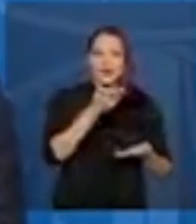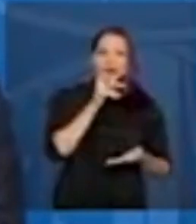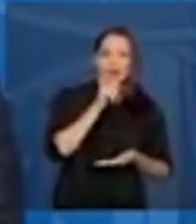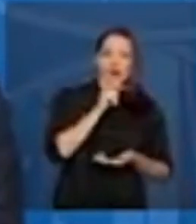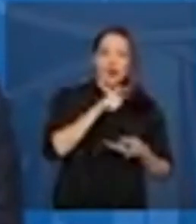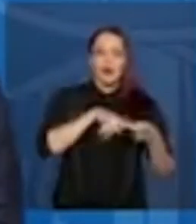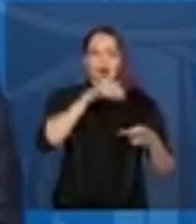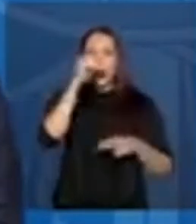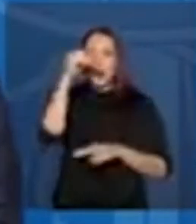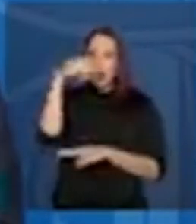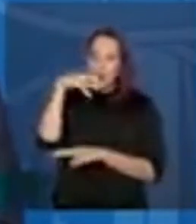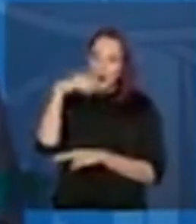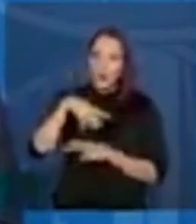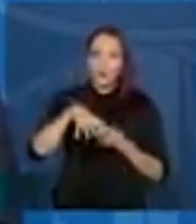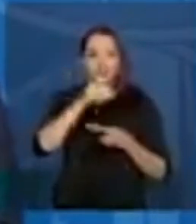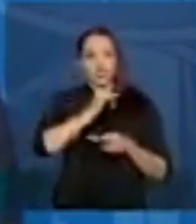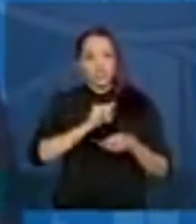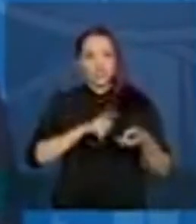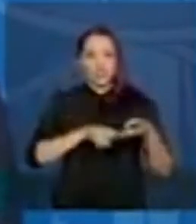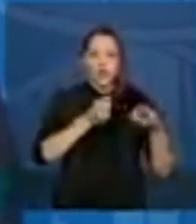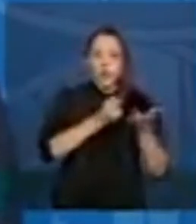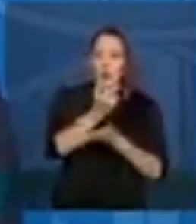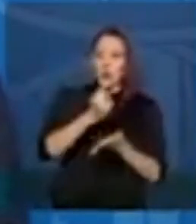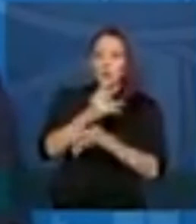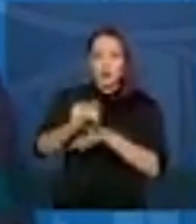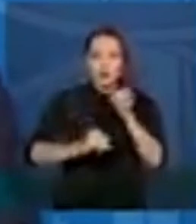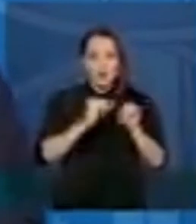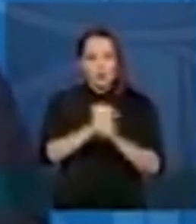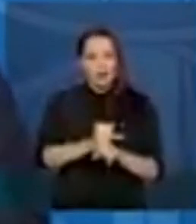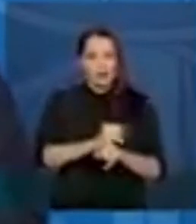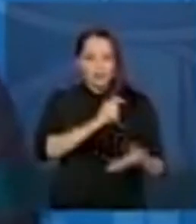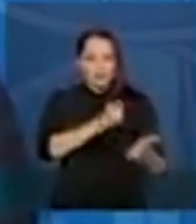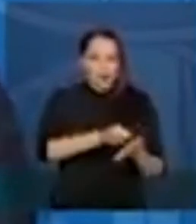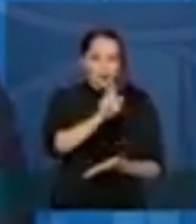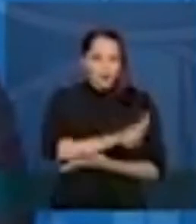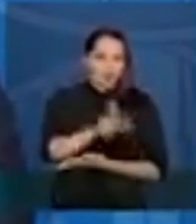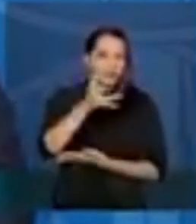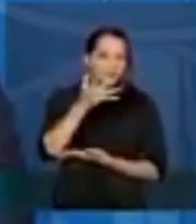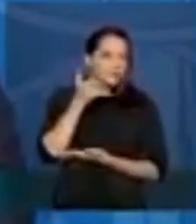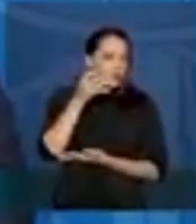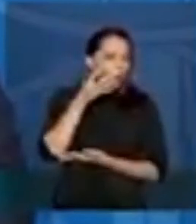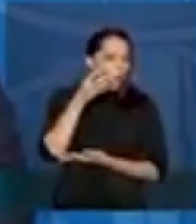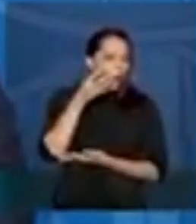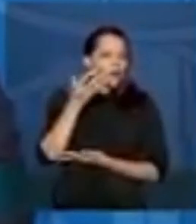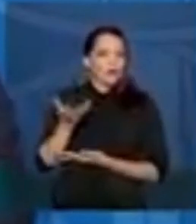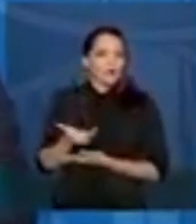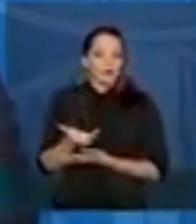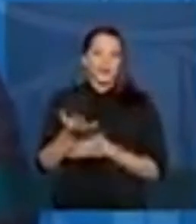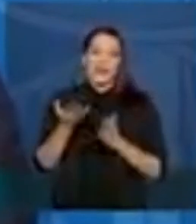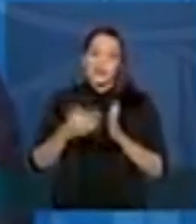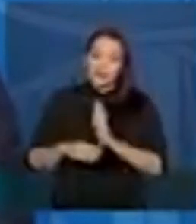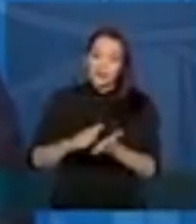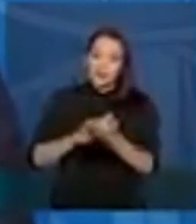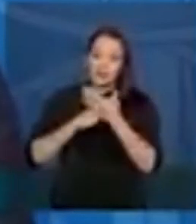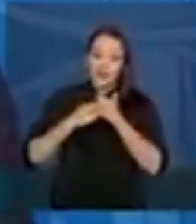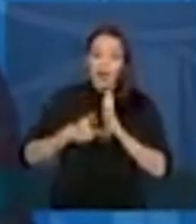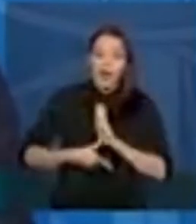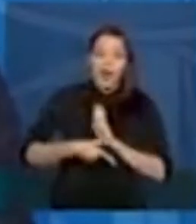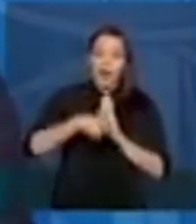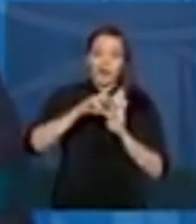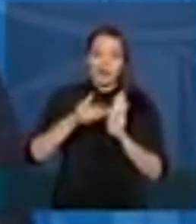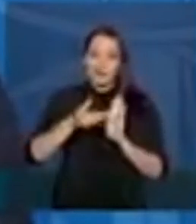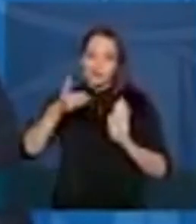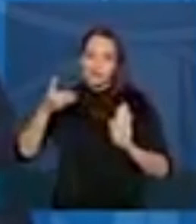água, luz, realizando compras pela internet. Então, isso nos ajudou a antecipar